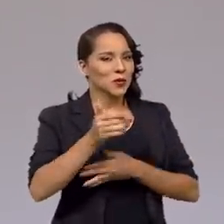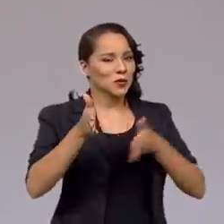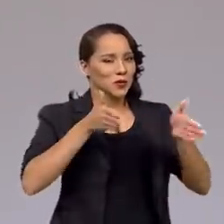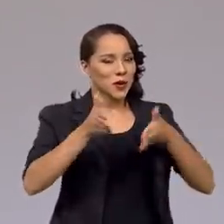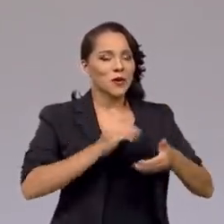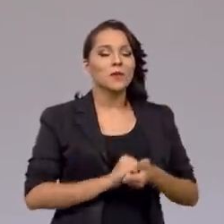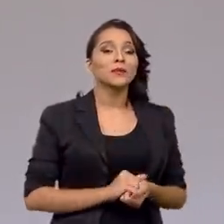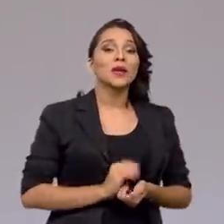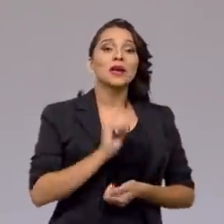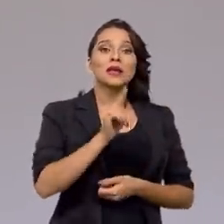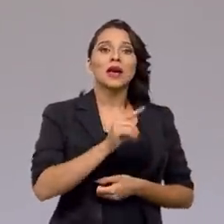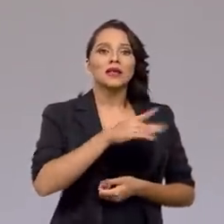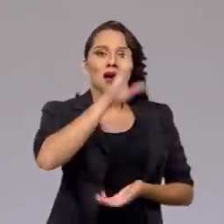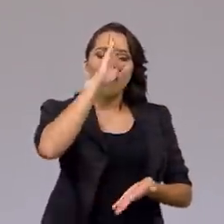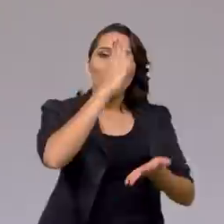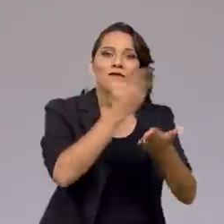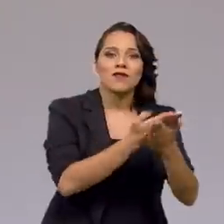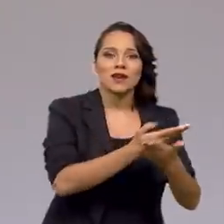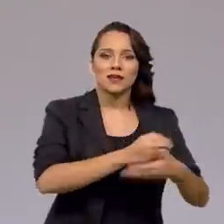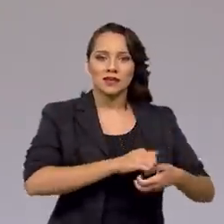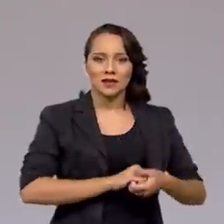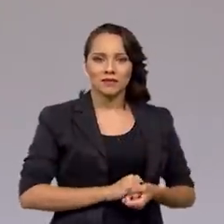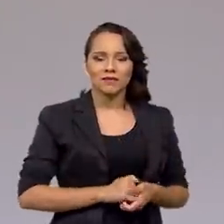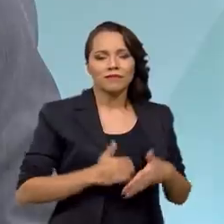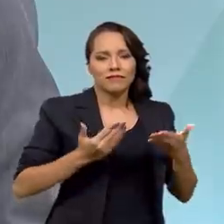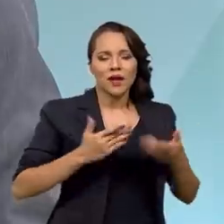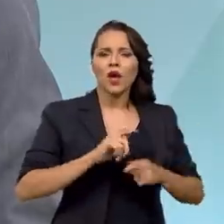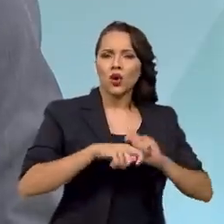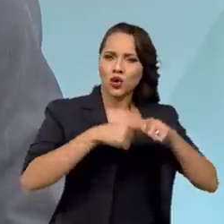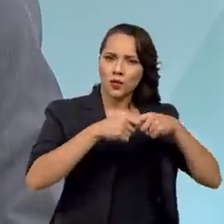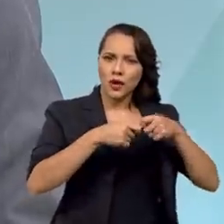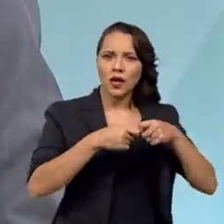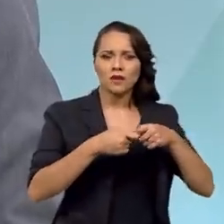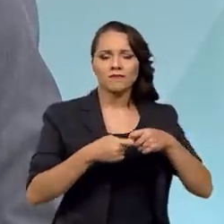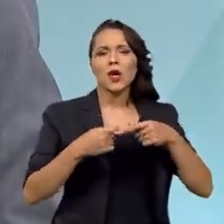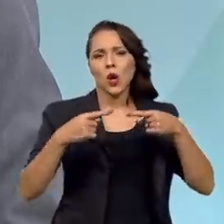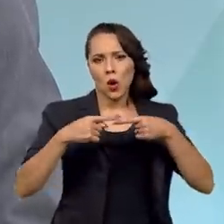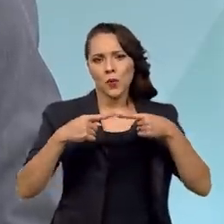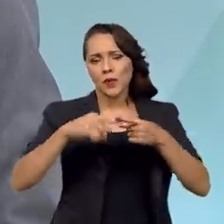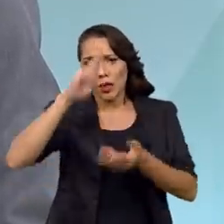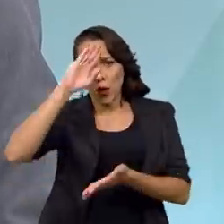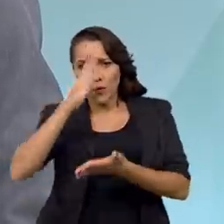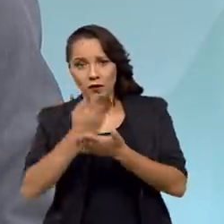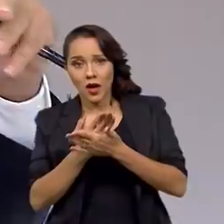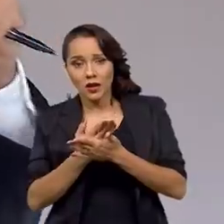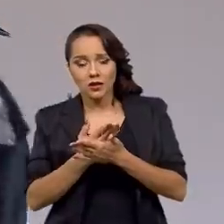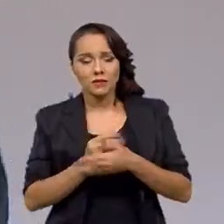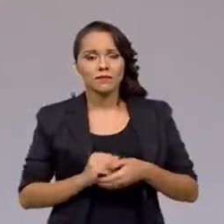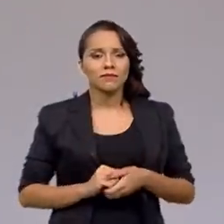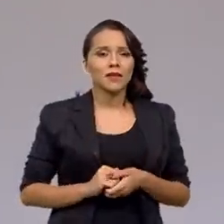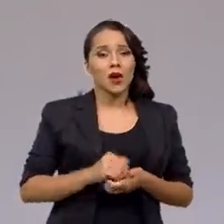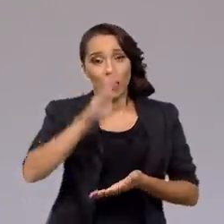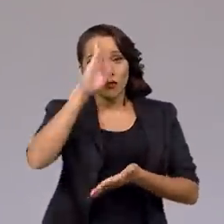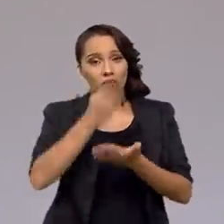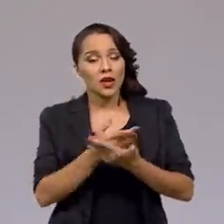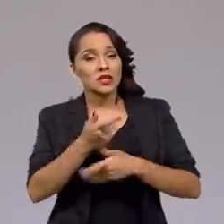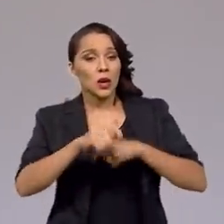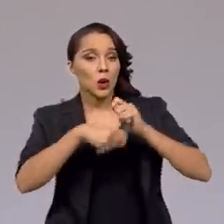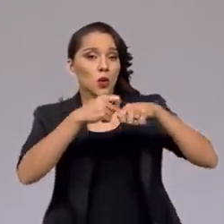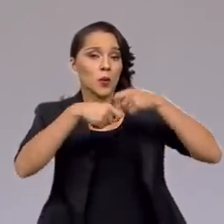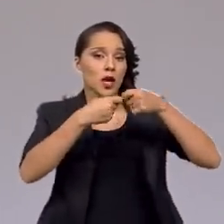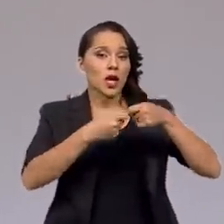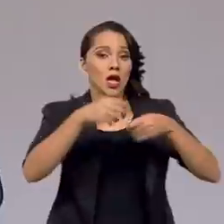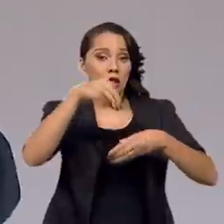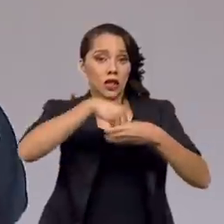que é a questão da confiança. Quer dizer, economia está muito ligada à confiança. Confiança dos agentes econômicos